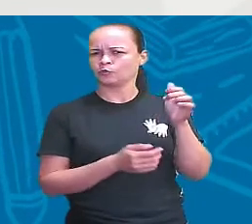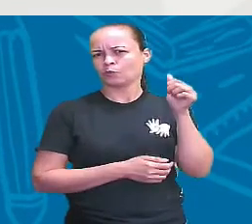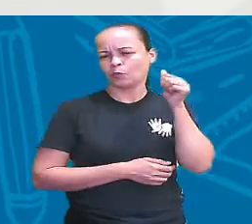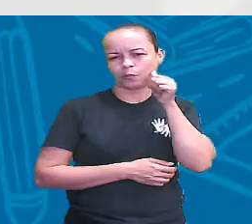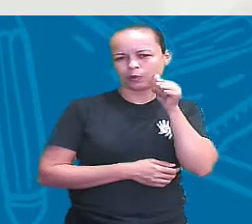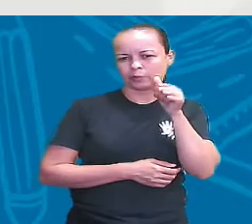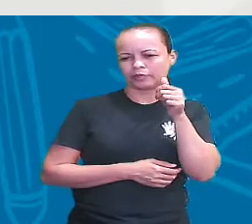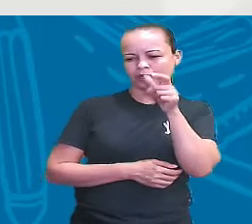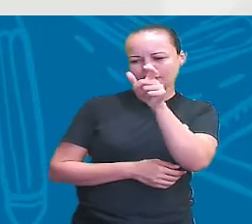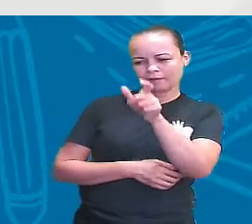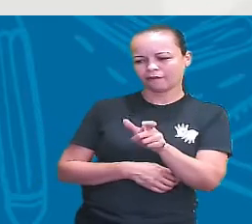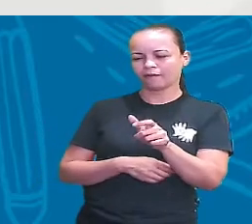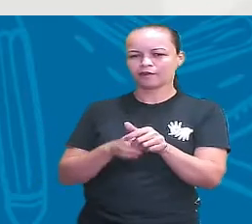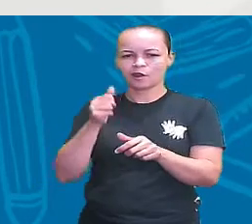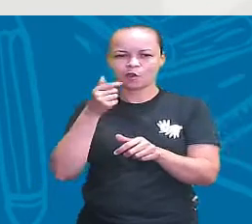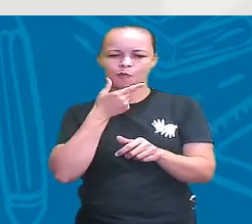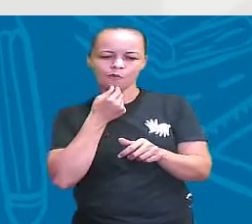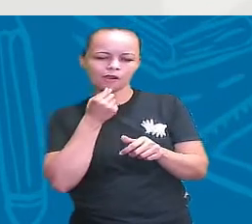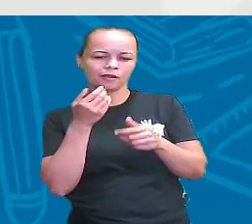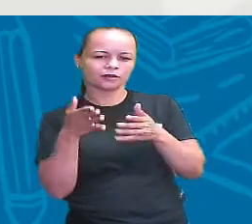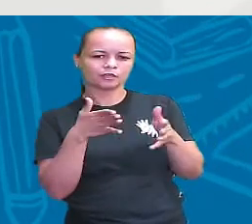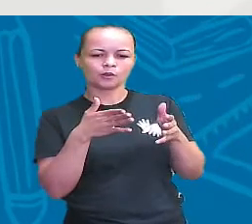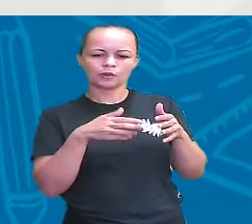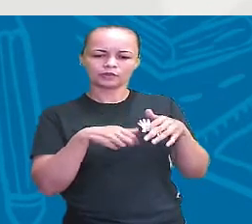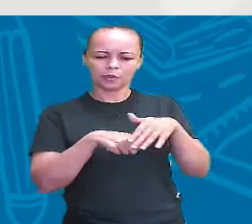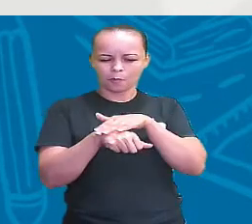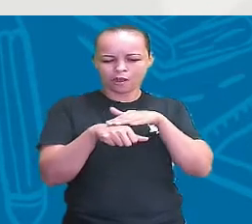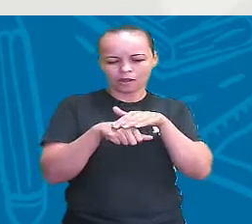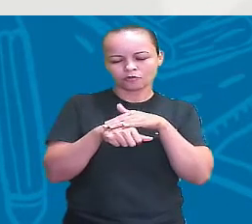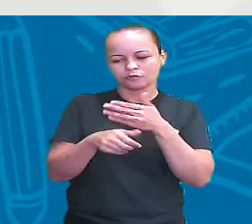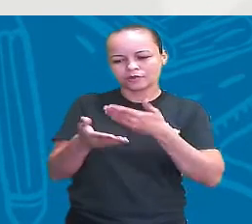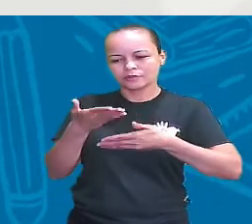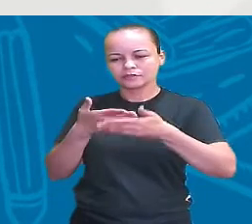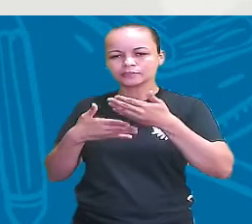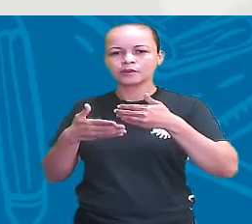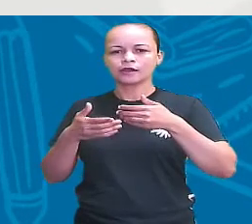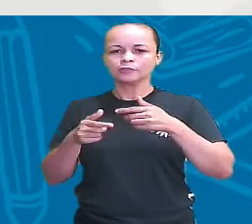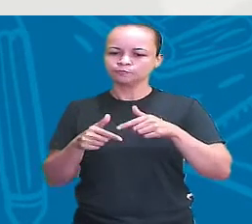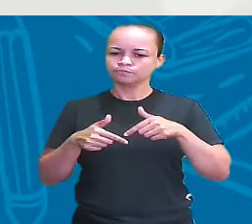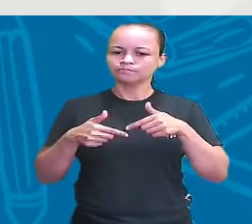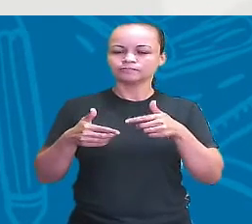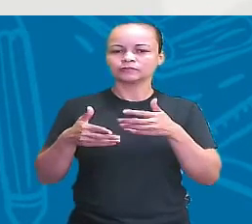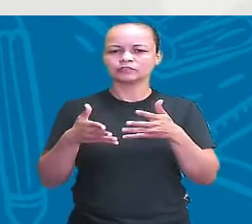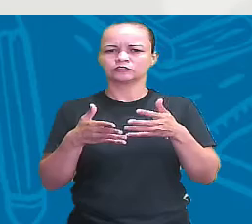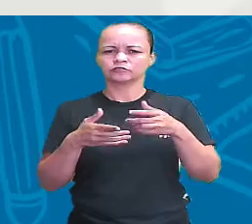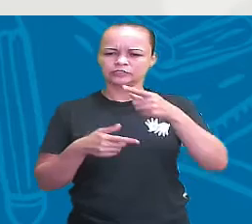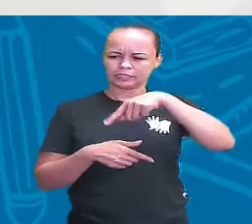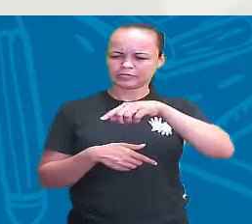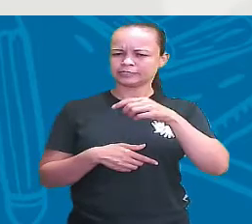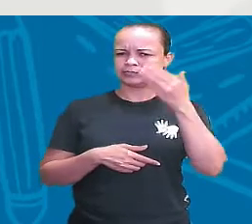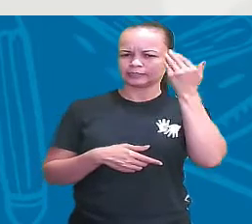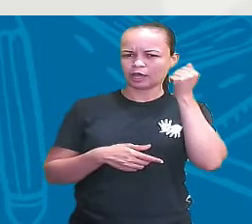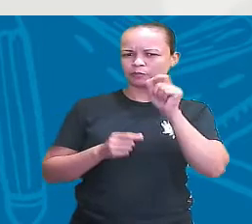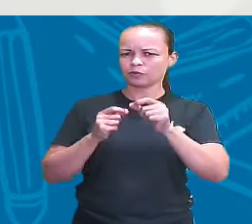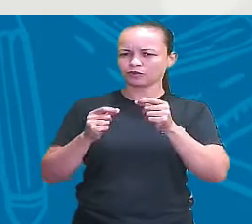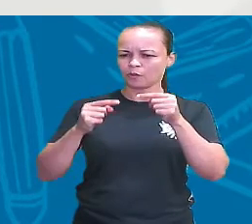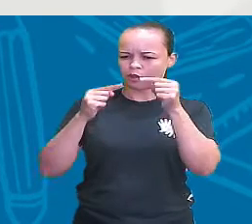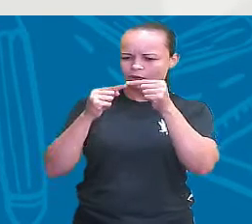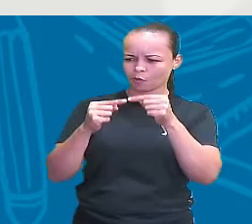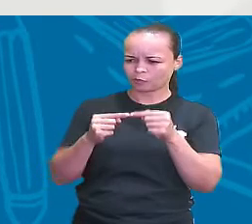um gatinho. Você, para ter uma conversa mais interessante, você sabe o que é uma recombinação